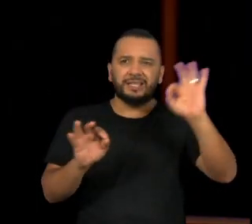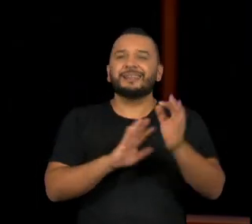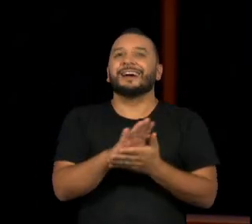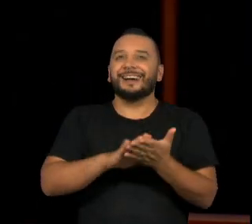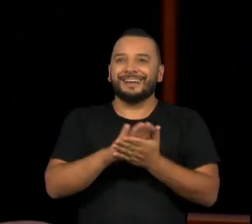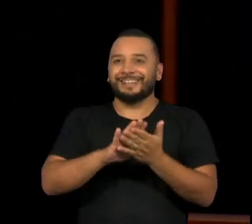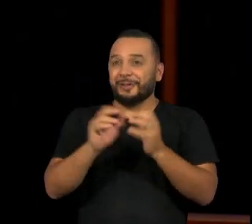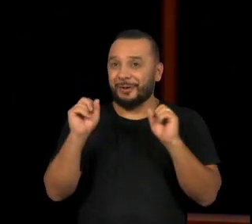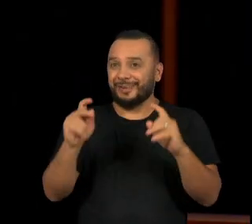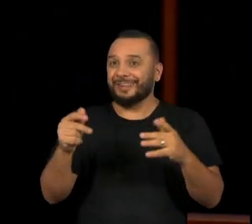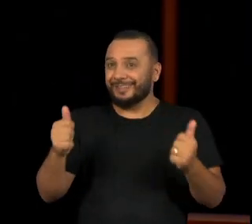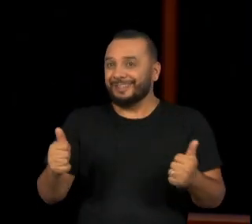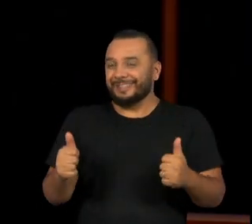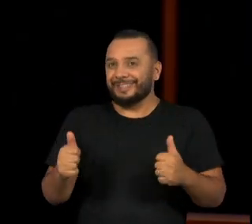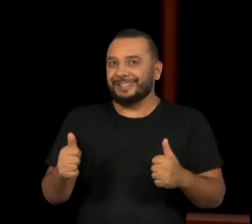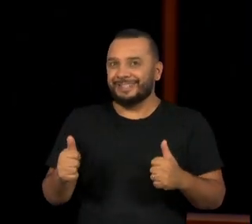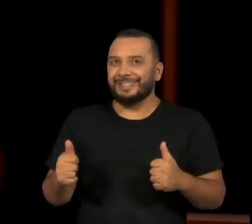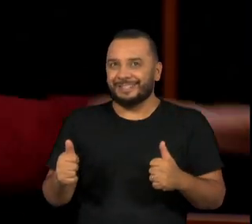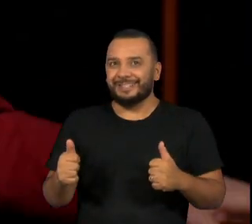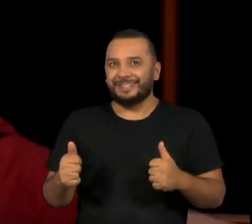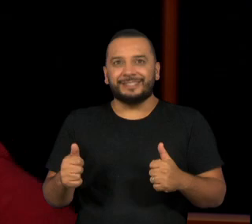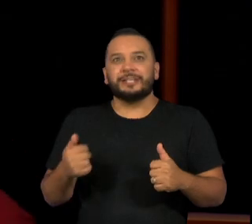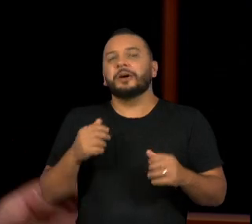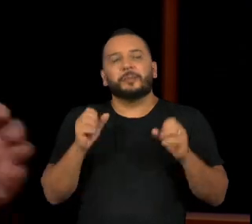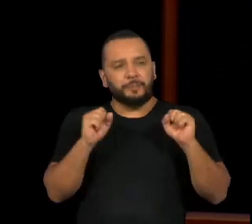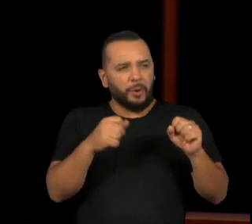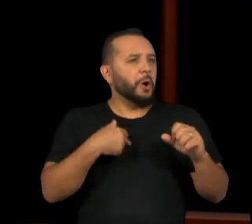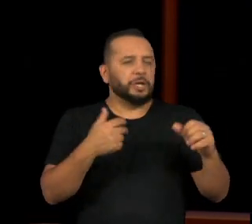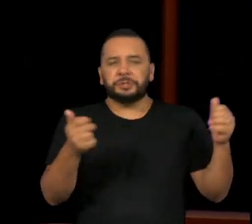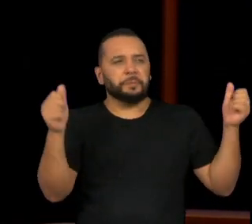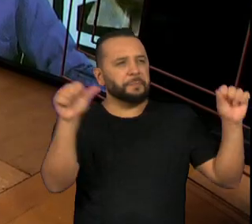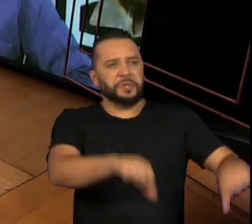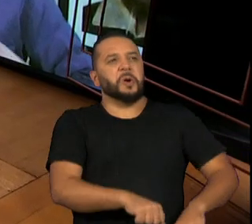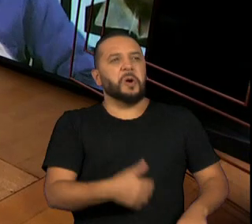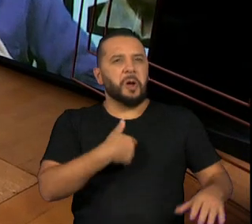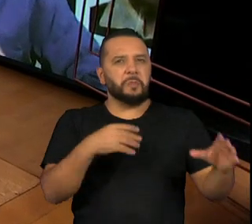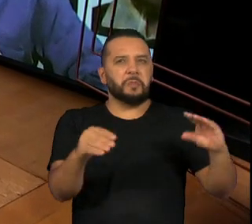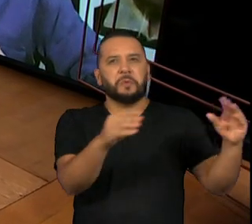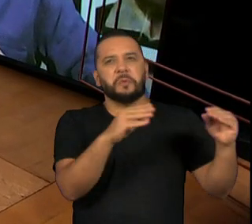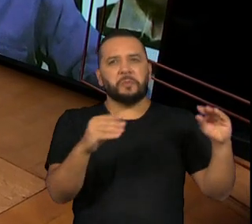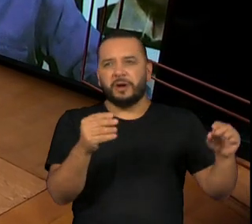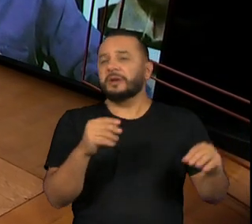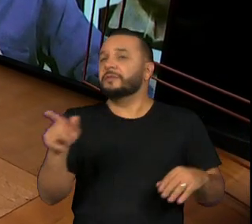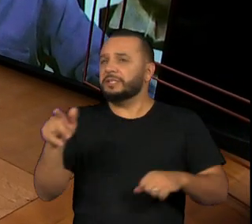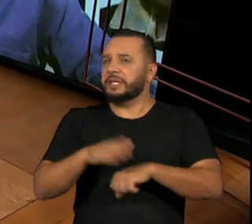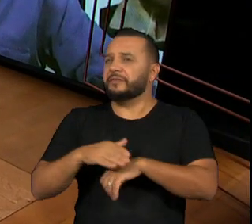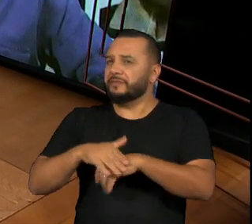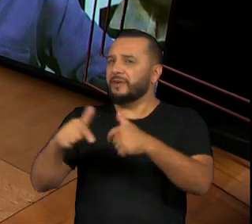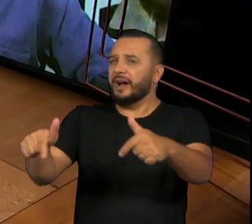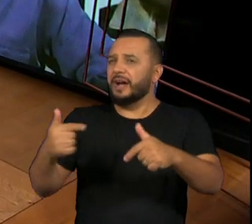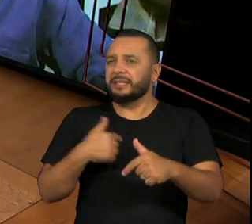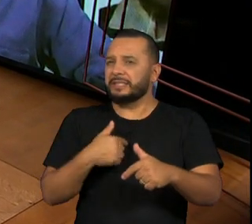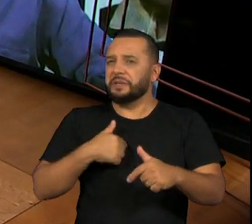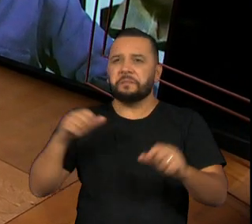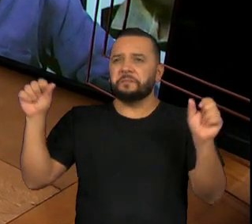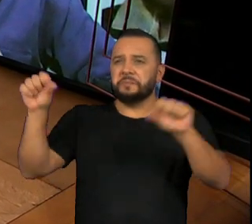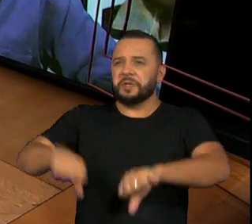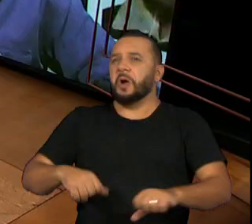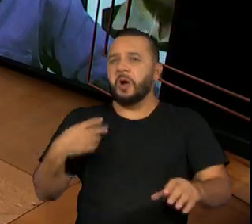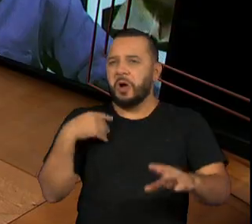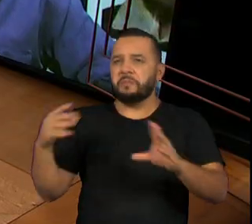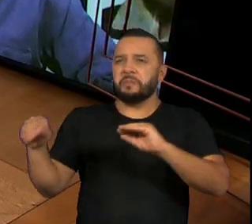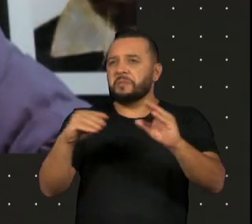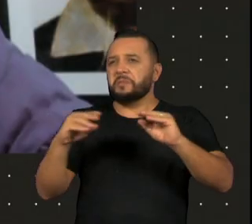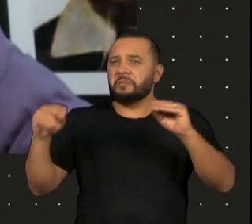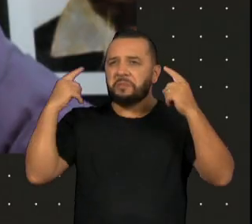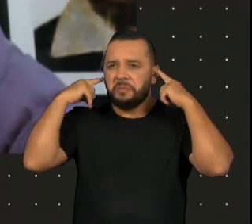A ideia... Fazer o pior possível. Façam o pior possível, né? Façam o pior